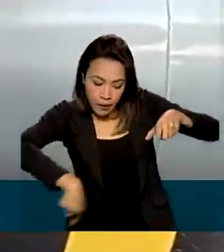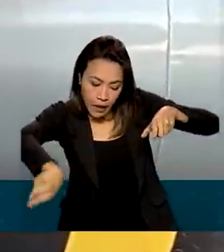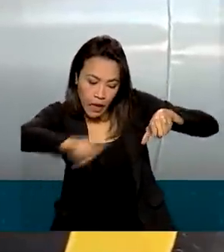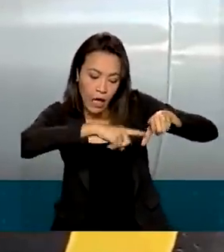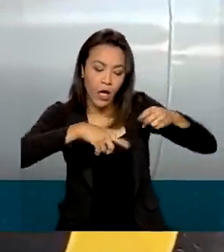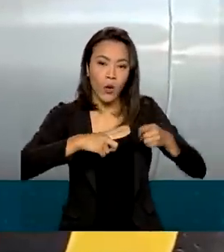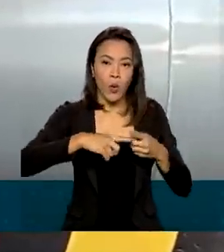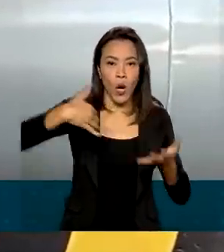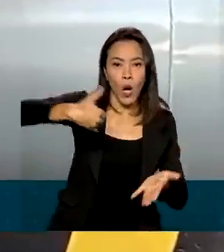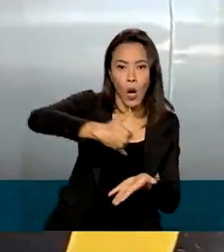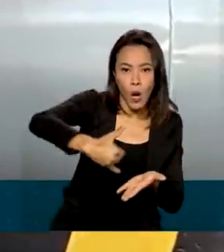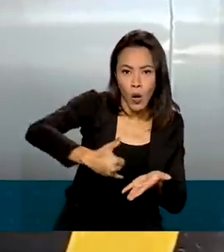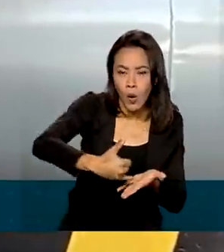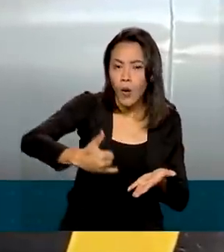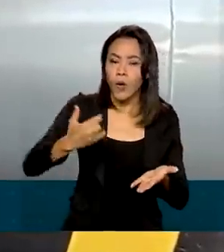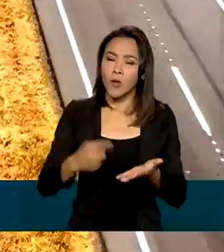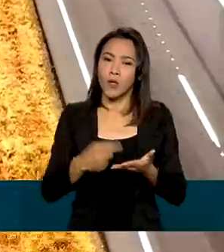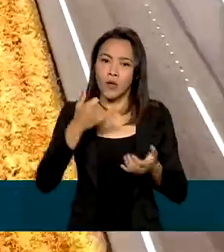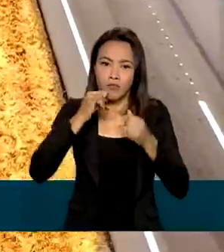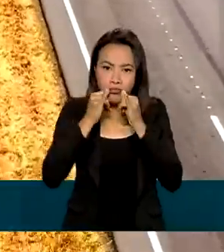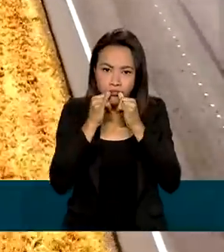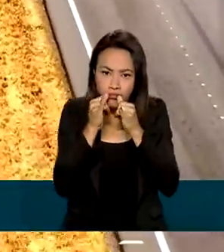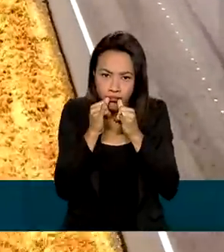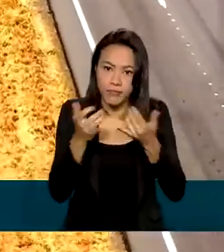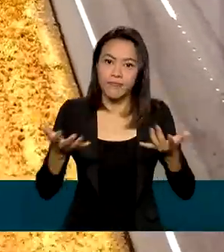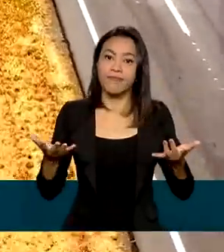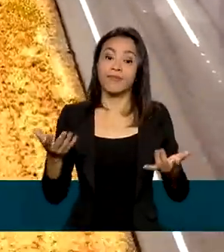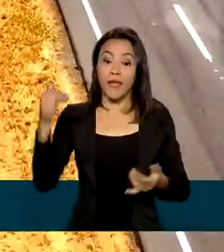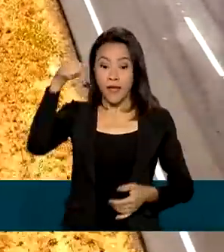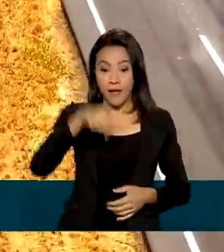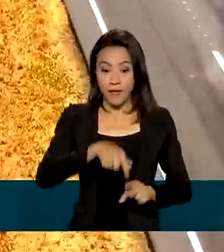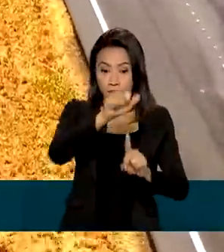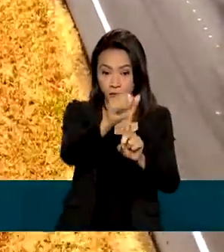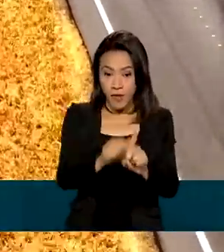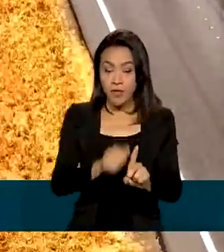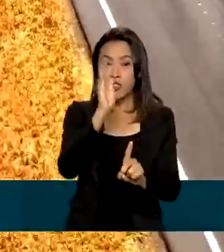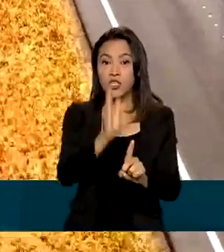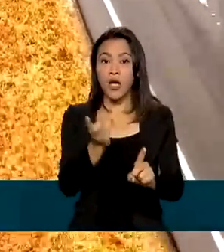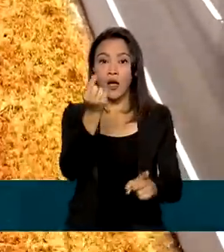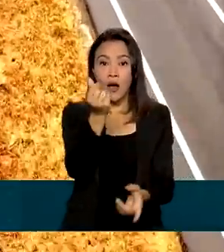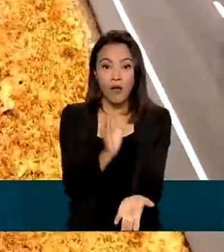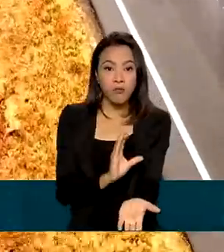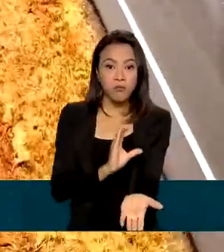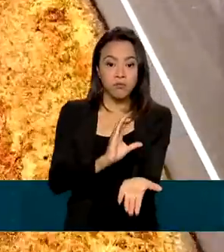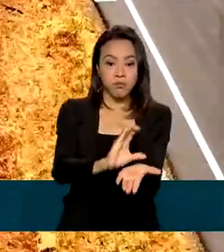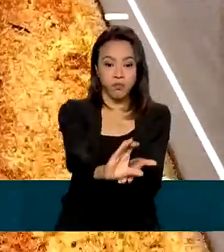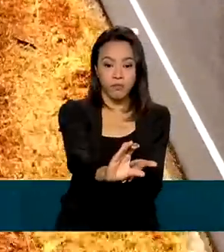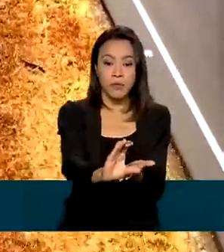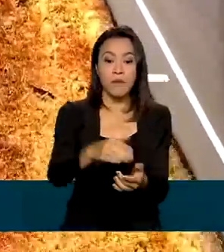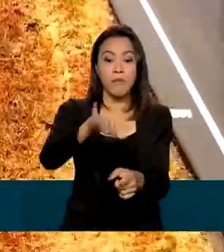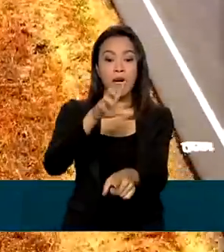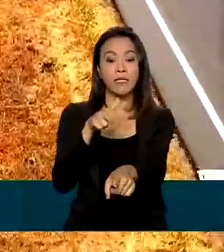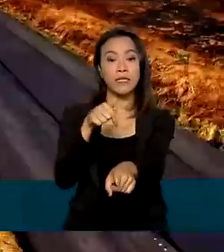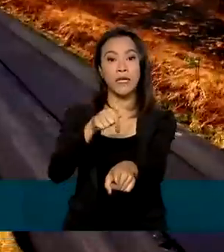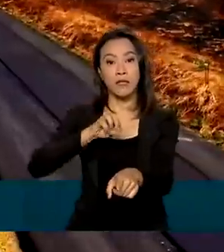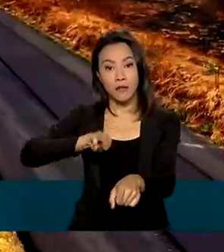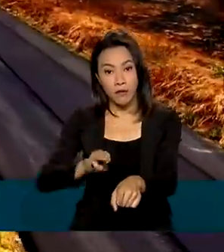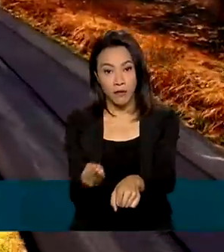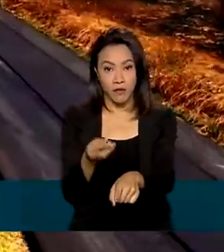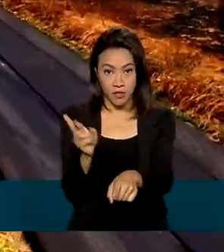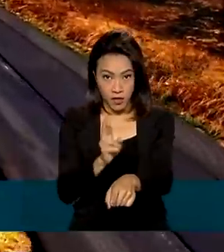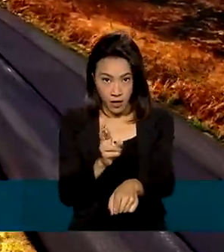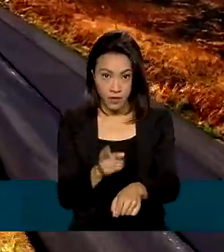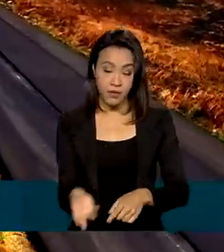óleo lubrificante, bateria. Só neste mês foram liberados para o programa mais de 7 milhões de reais.